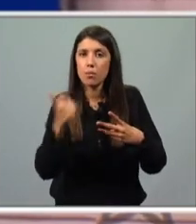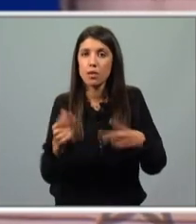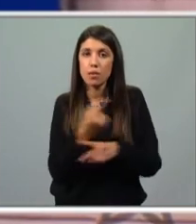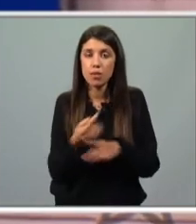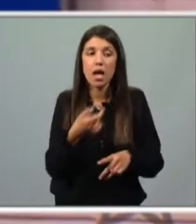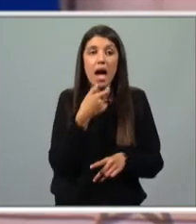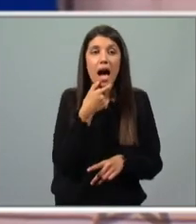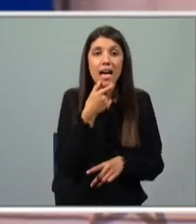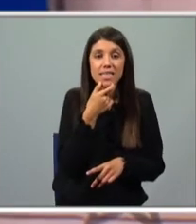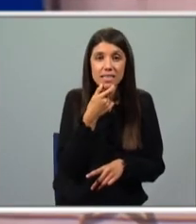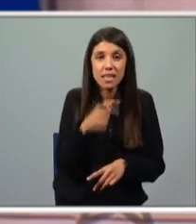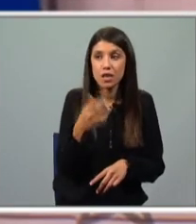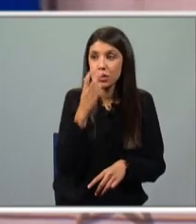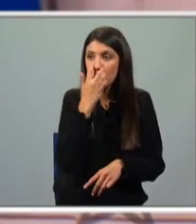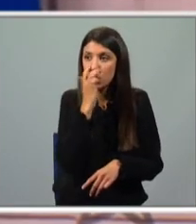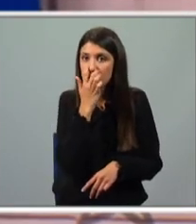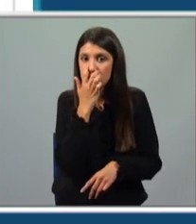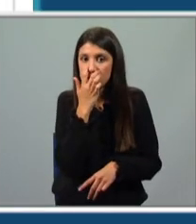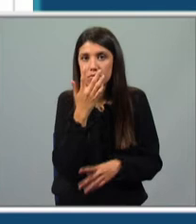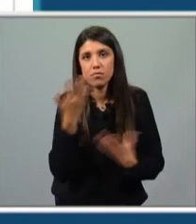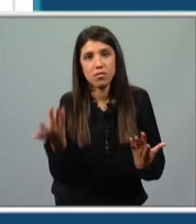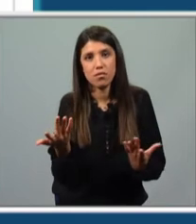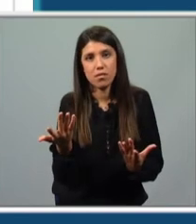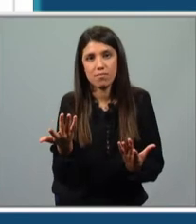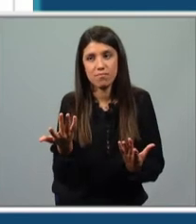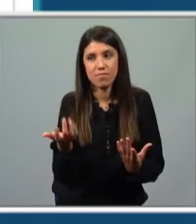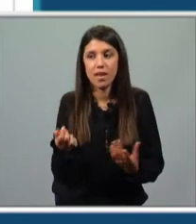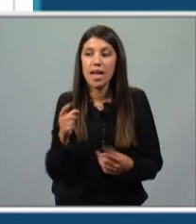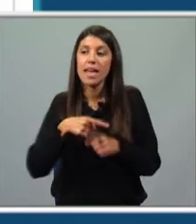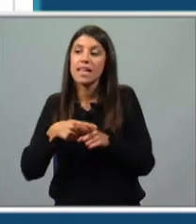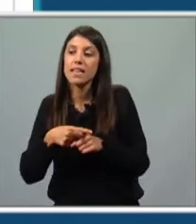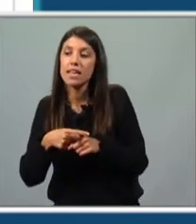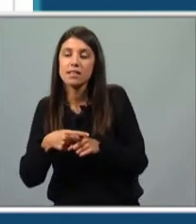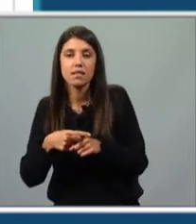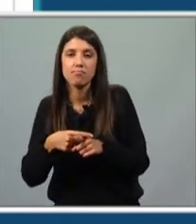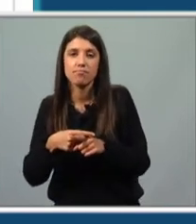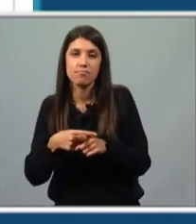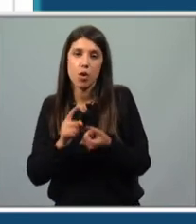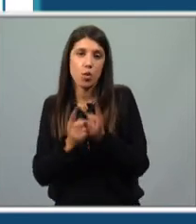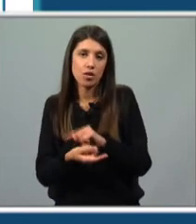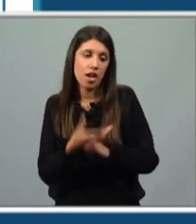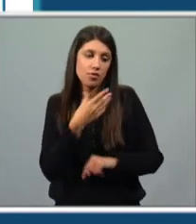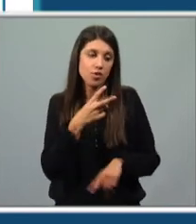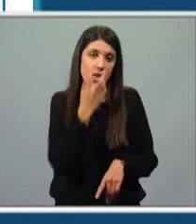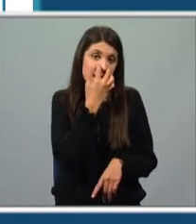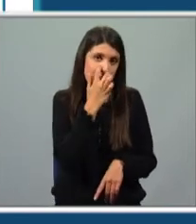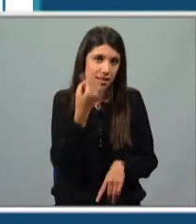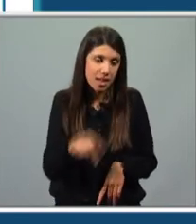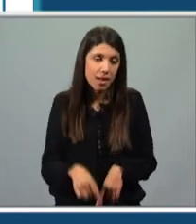eles são naturalmente curiosos, não era normal que não se interessassem pela situação. E continuamos.